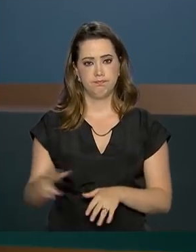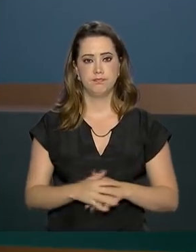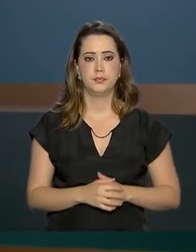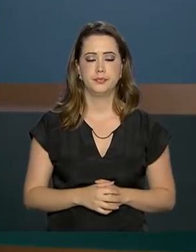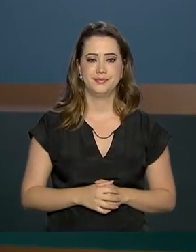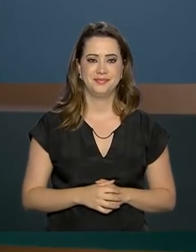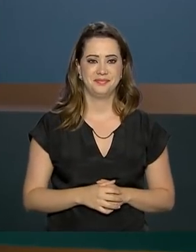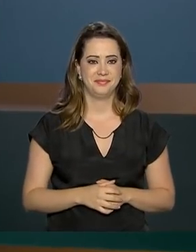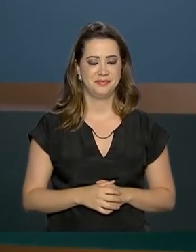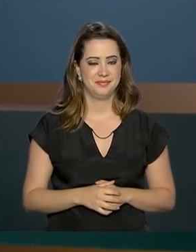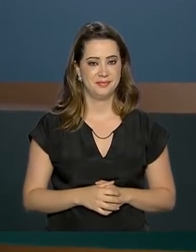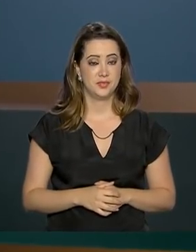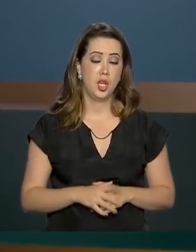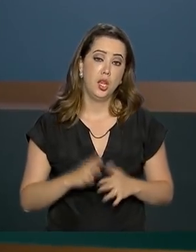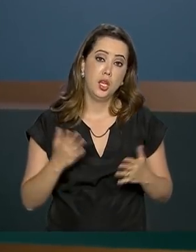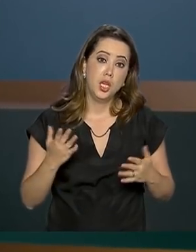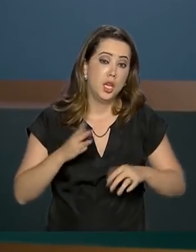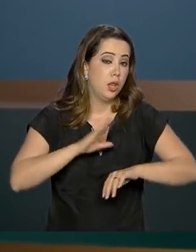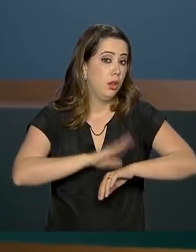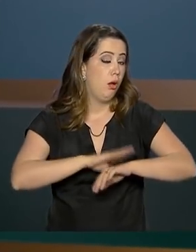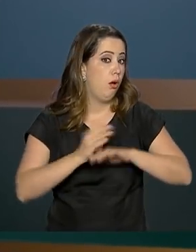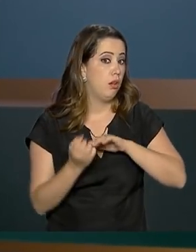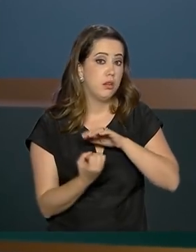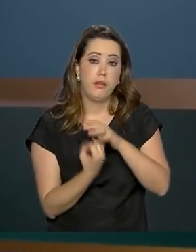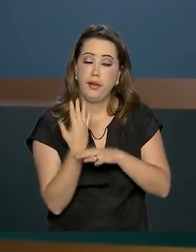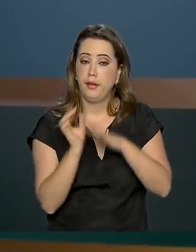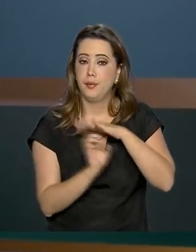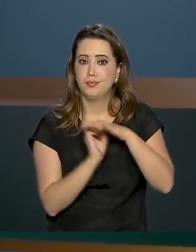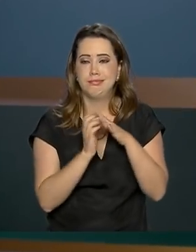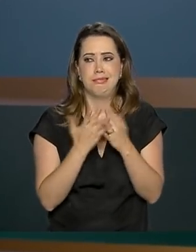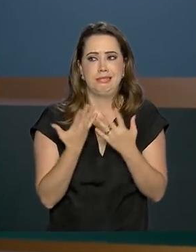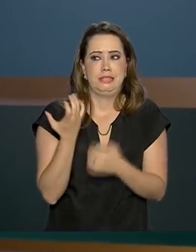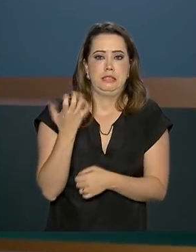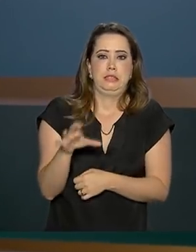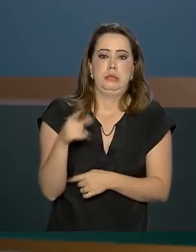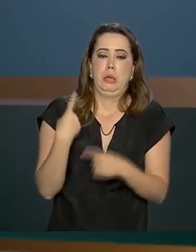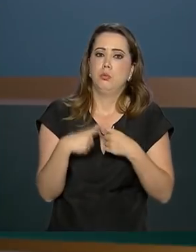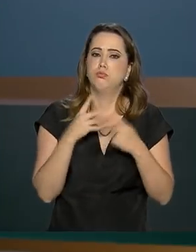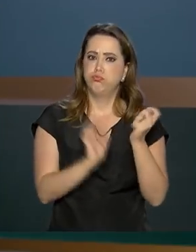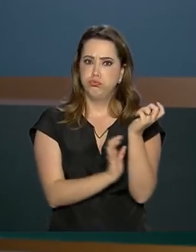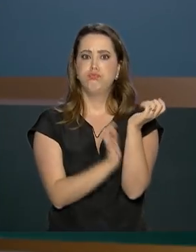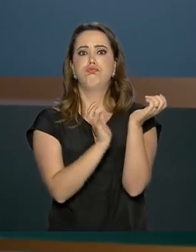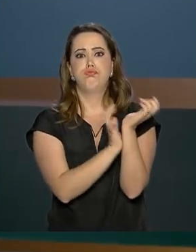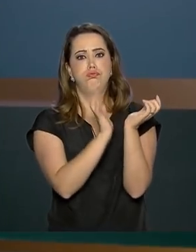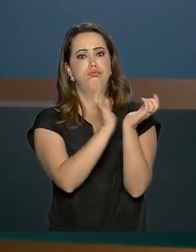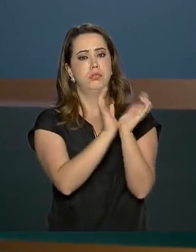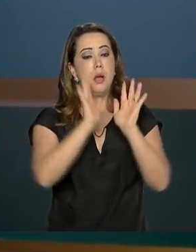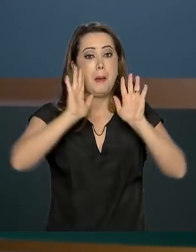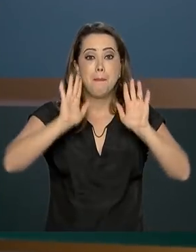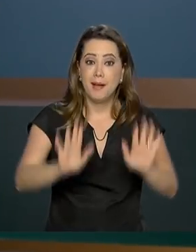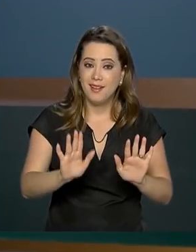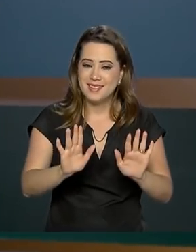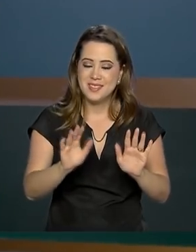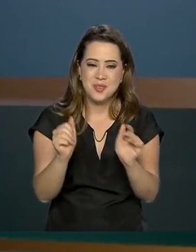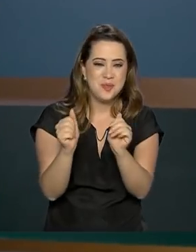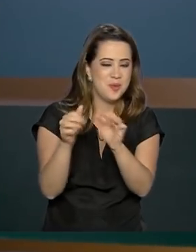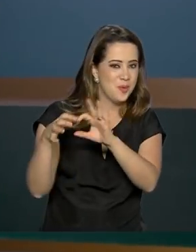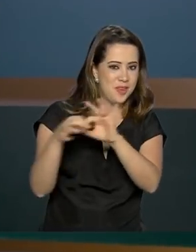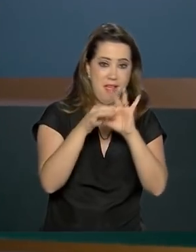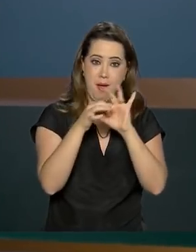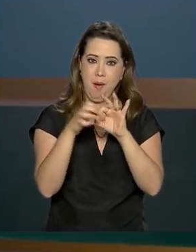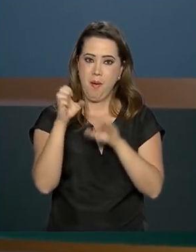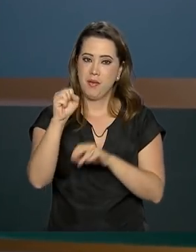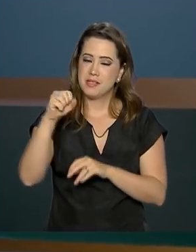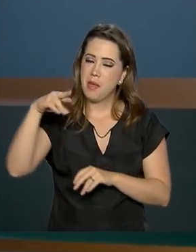Na hora de abrir o negócio, muita gente desiste por causa da burocracia, não é? Mas uma parceria entre o SEBRAE e o Ministério da